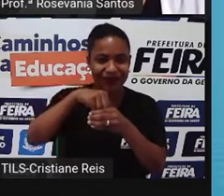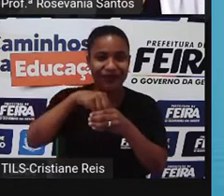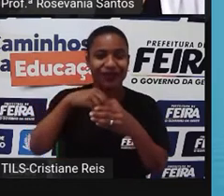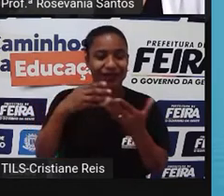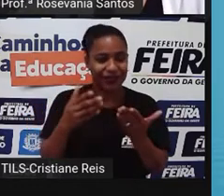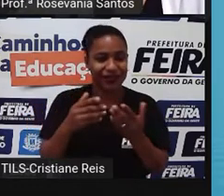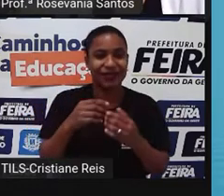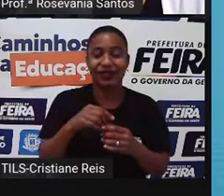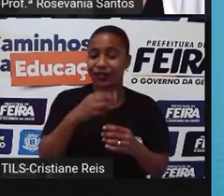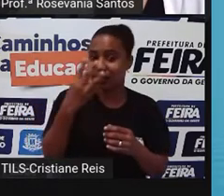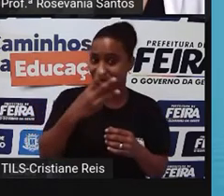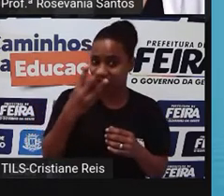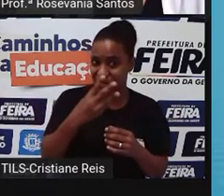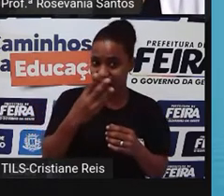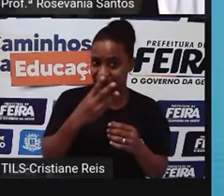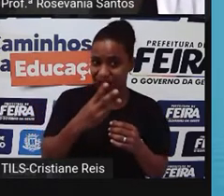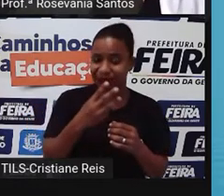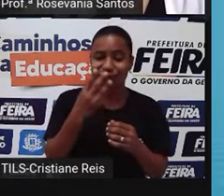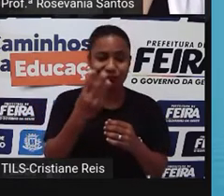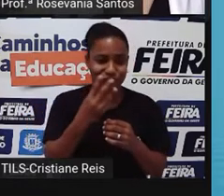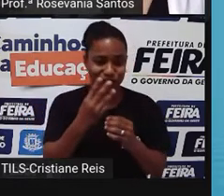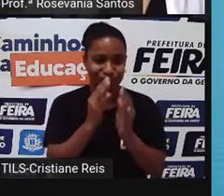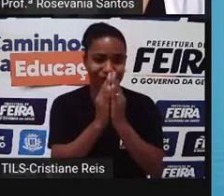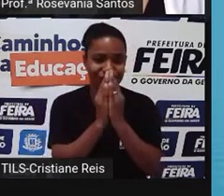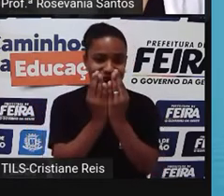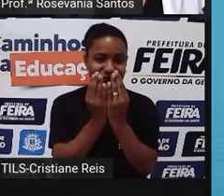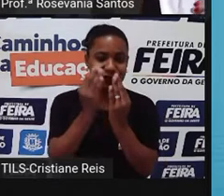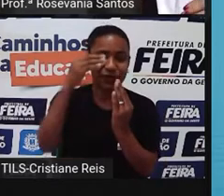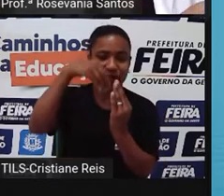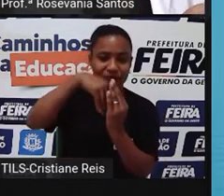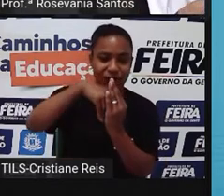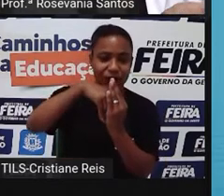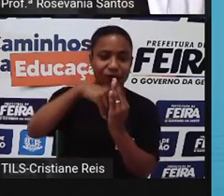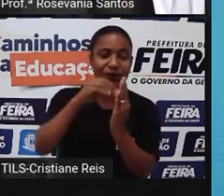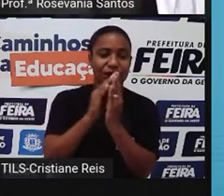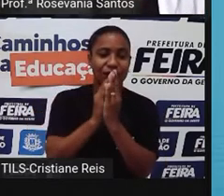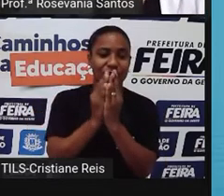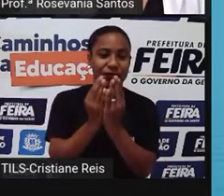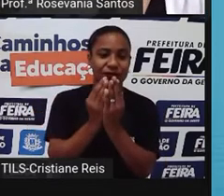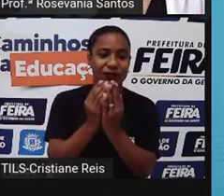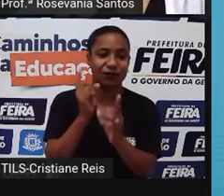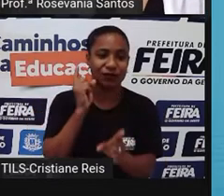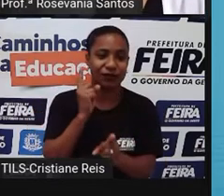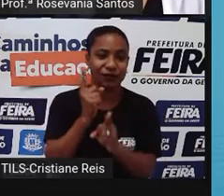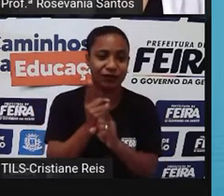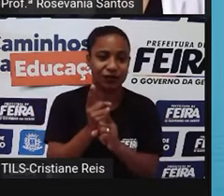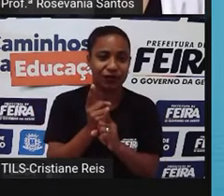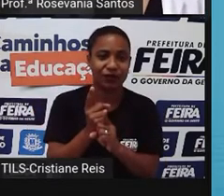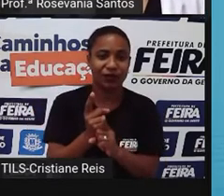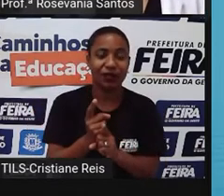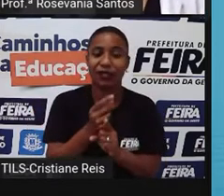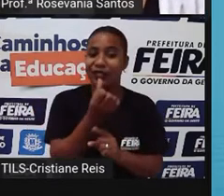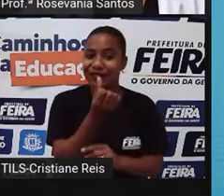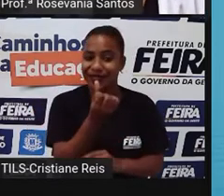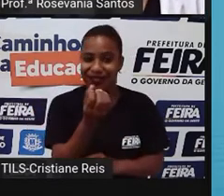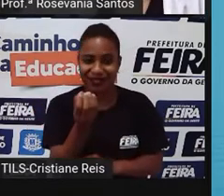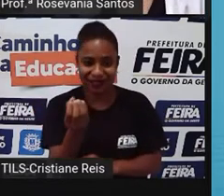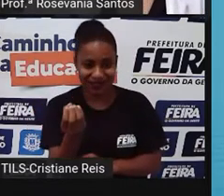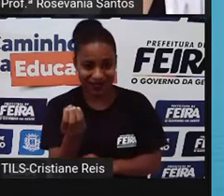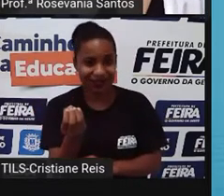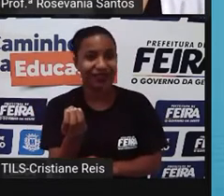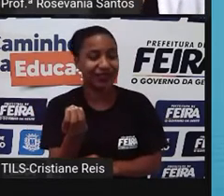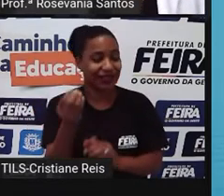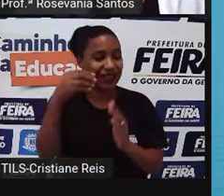são 3 bonequinhas, não são menos que isso. E já teve casos de encontrar, né? Matrioskas com até 60 bonecas